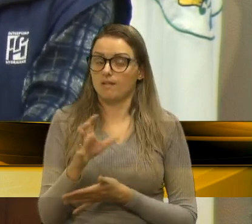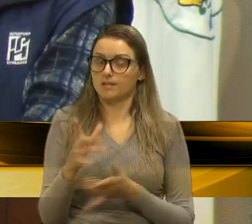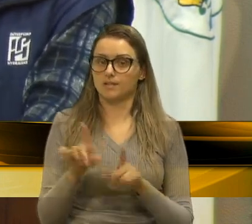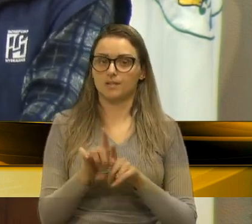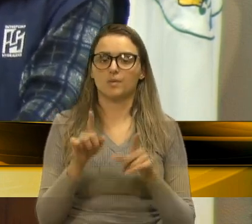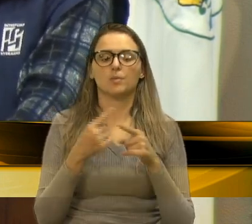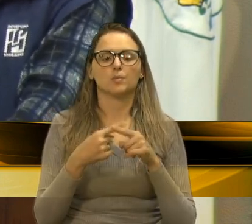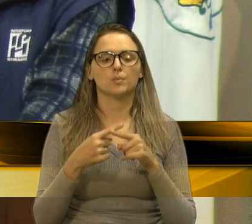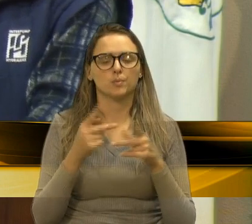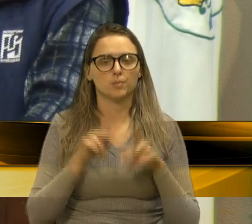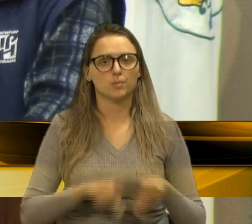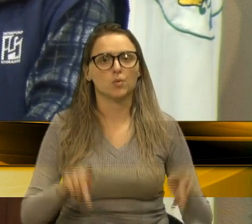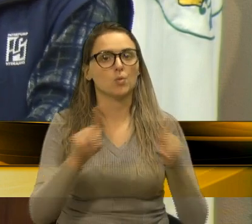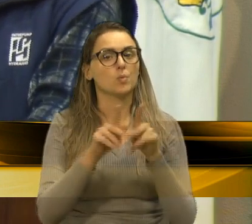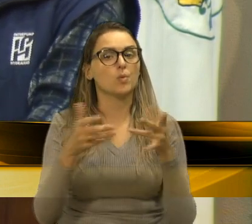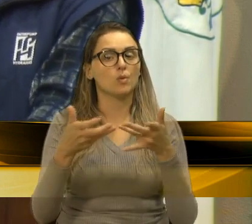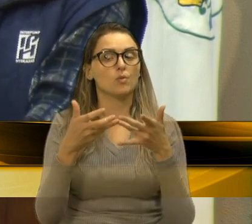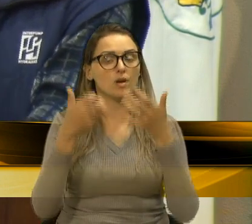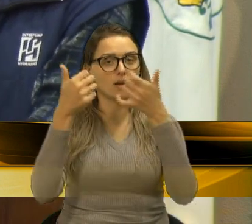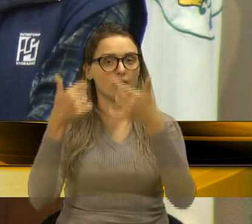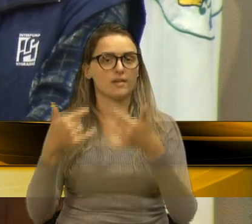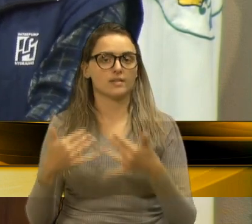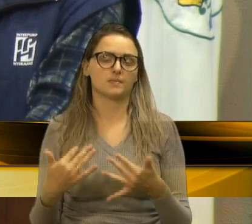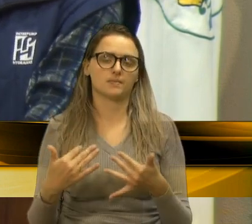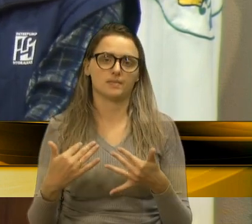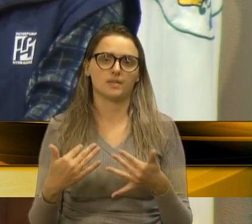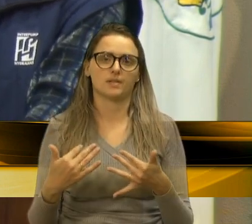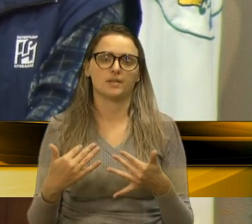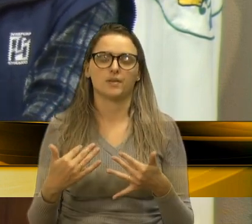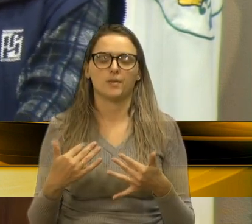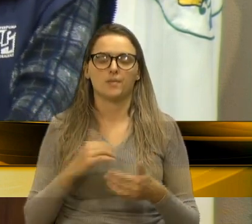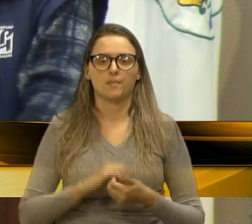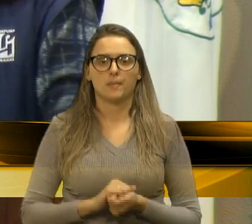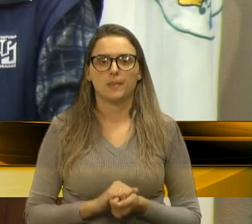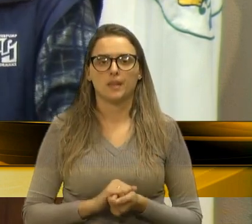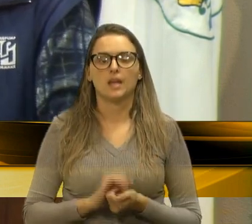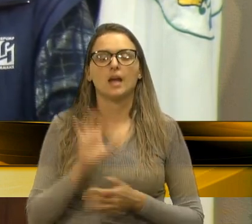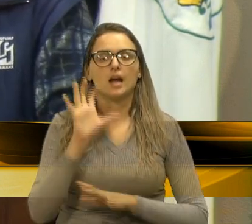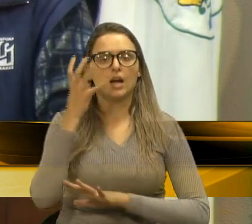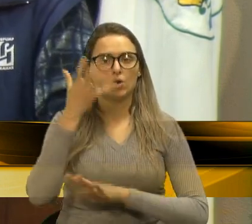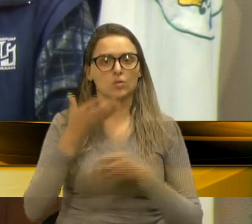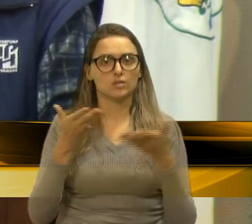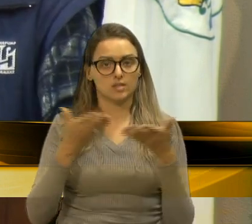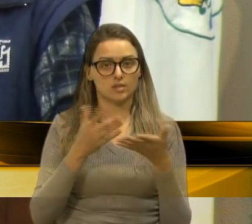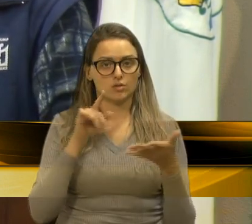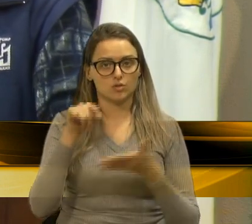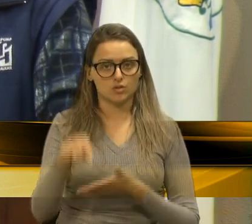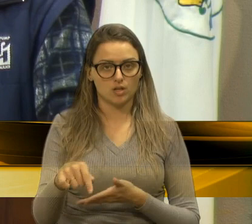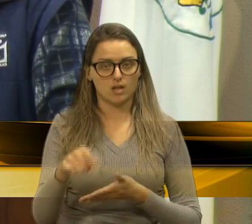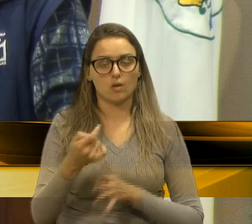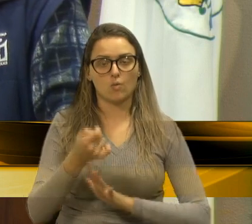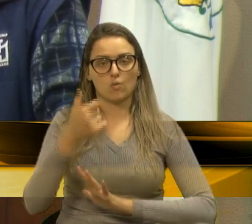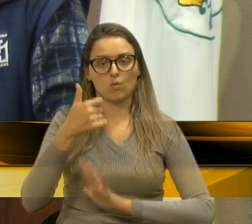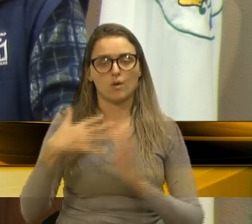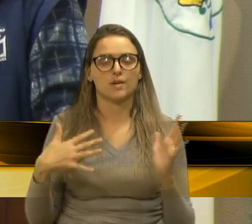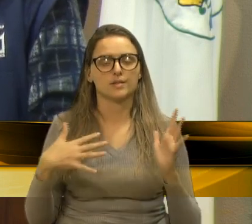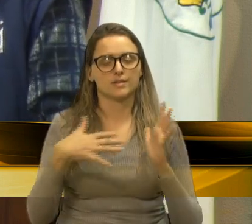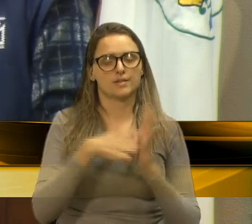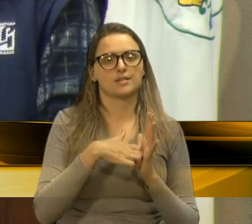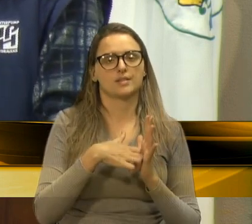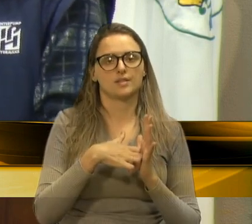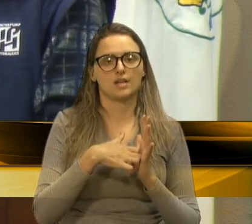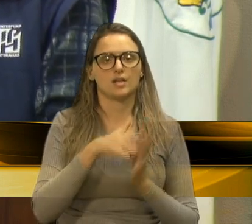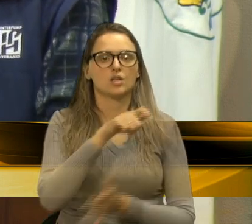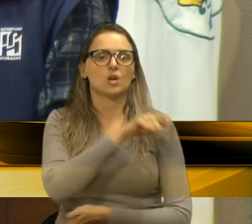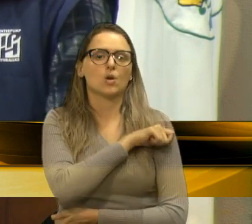povo quer explicação dessa questão. E lá também já ocorreu um incidente lá com um